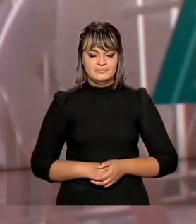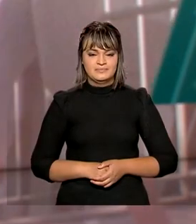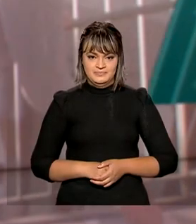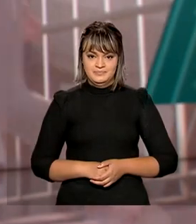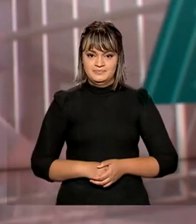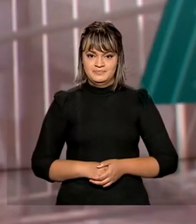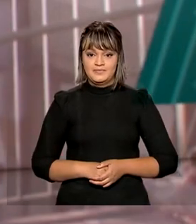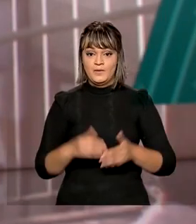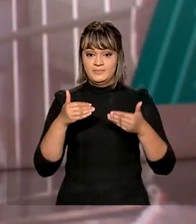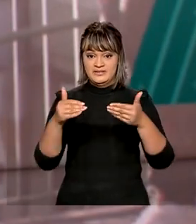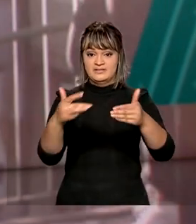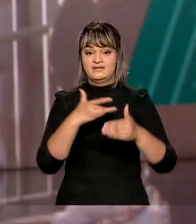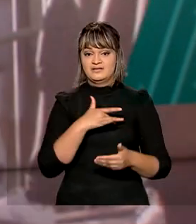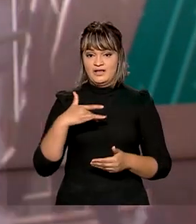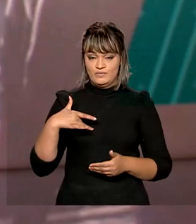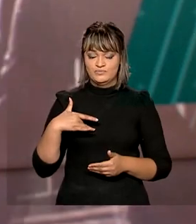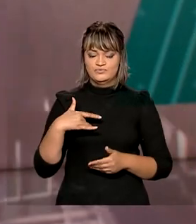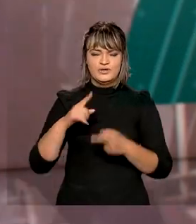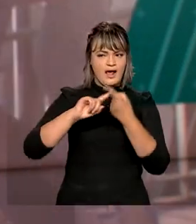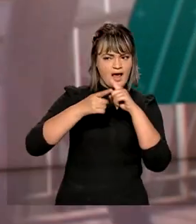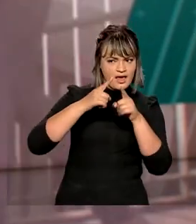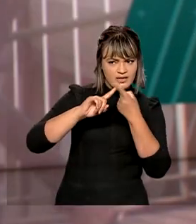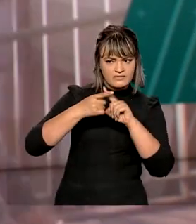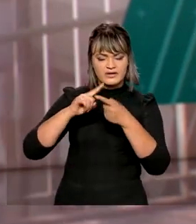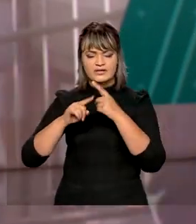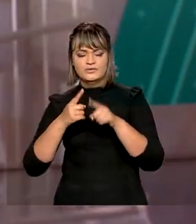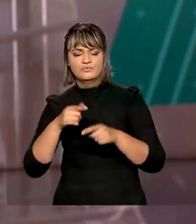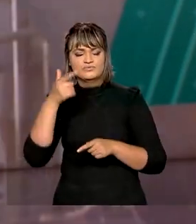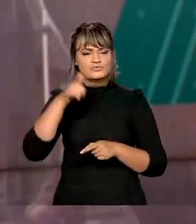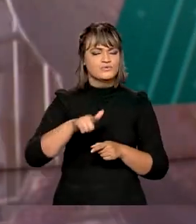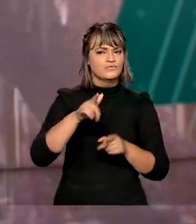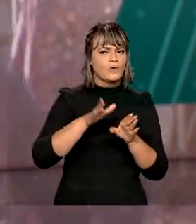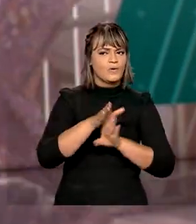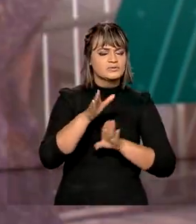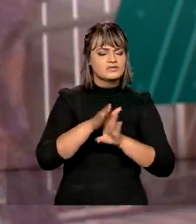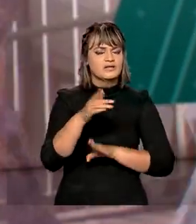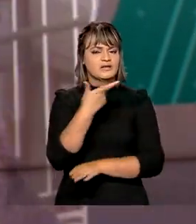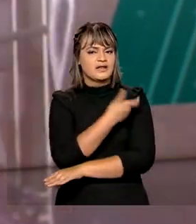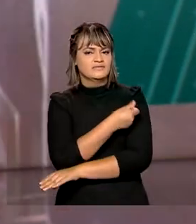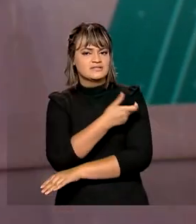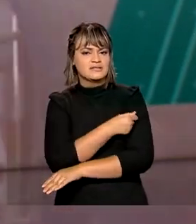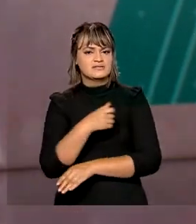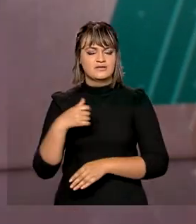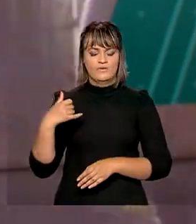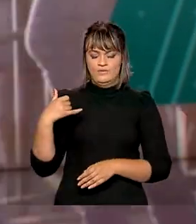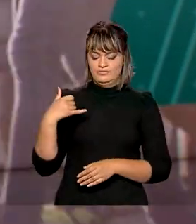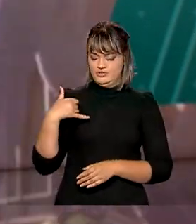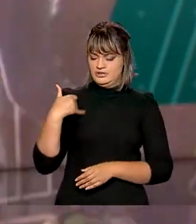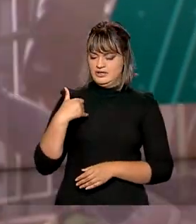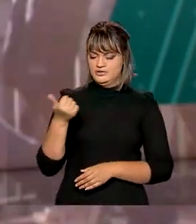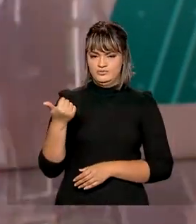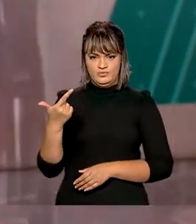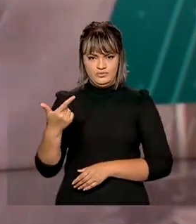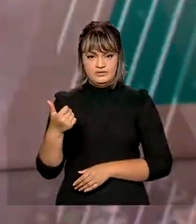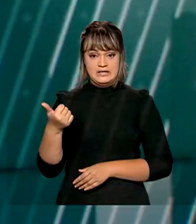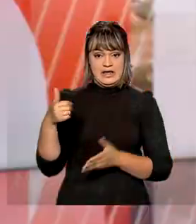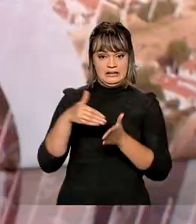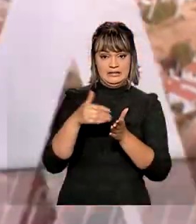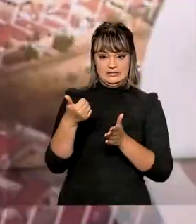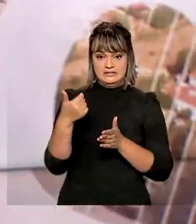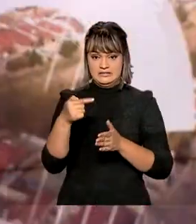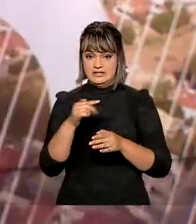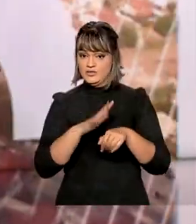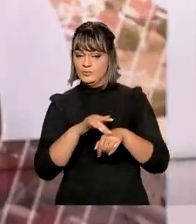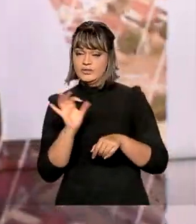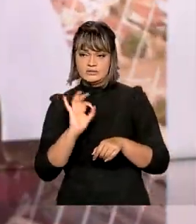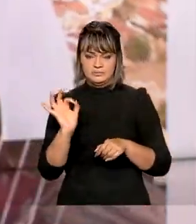O Ministério da Saúde revisou a recomendação para a vacinação de adolescentes entre 12 e 17 anos sem